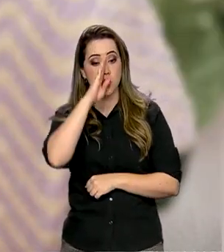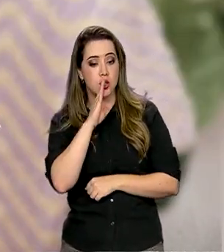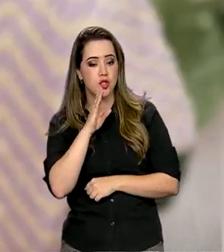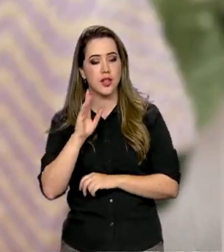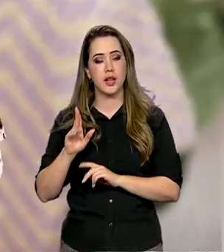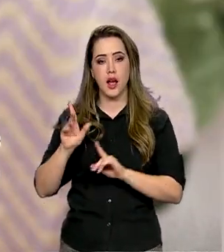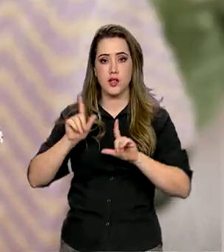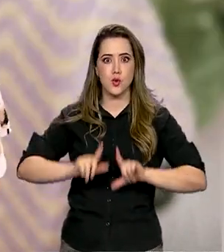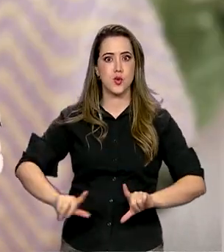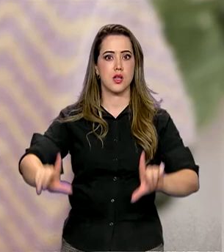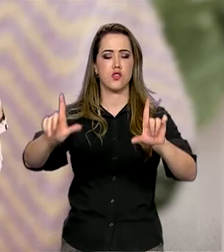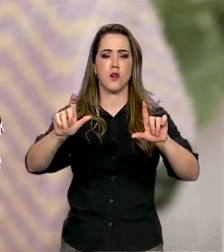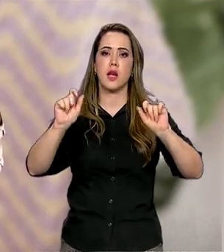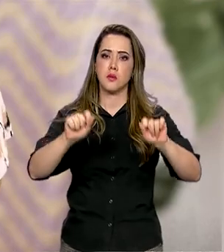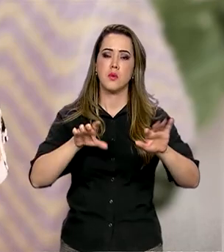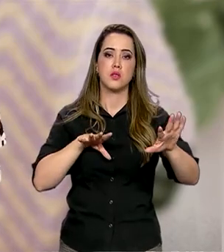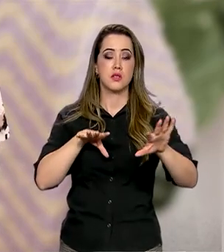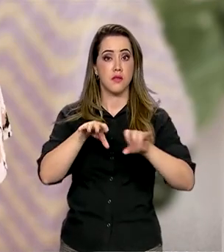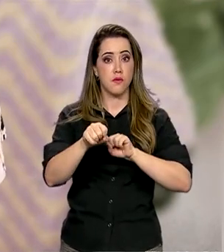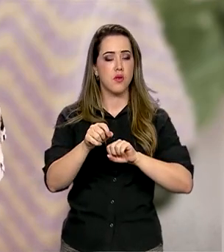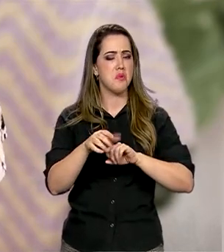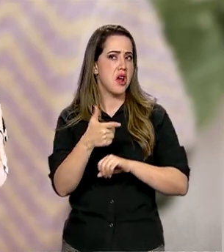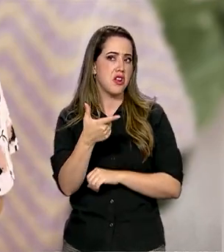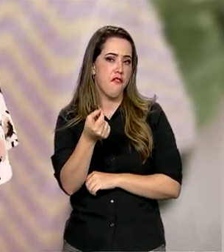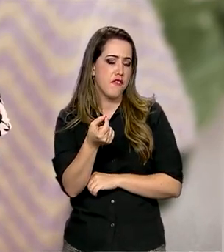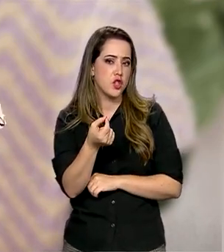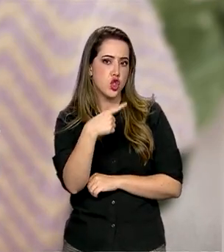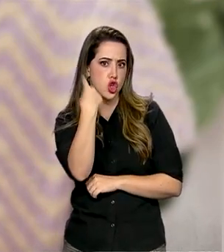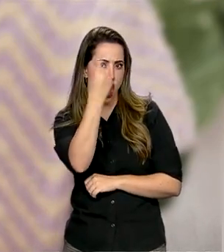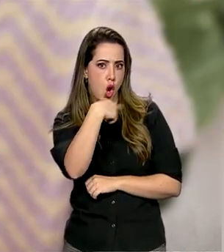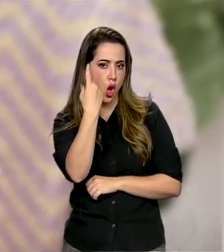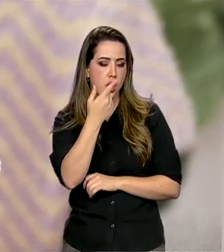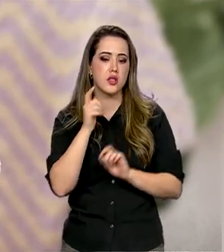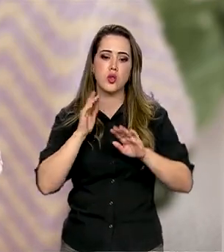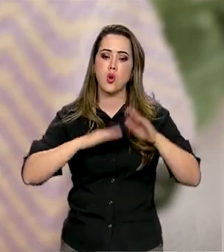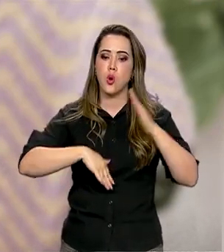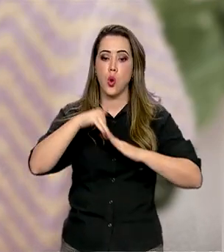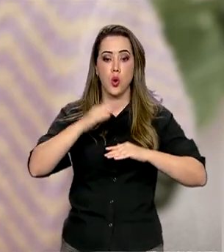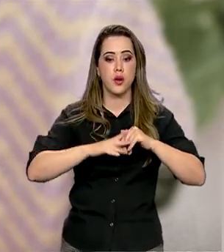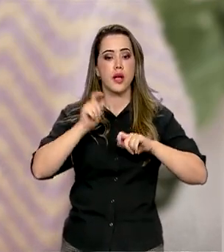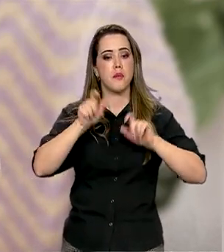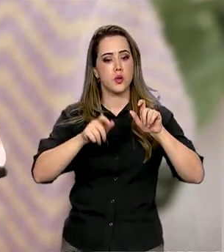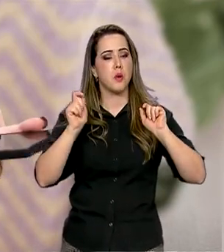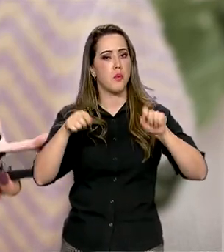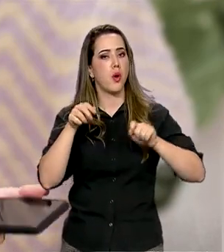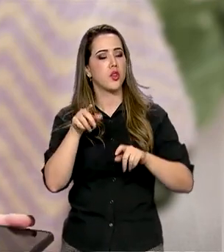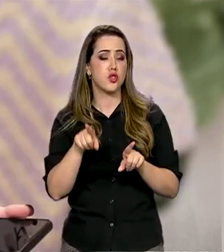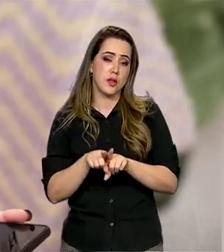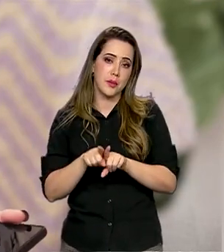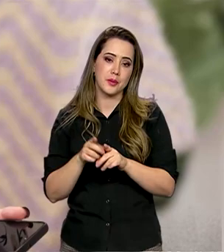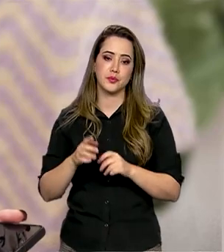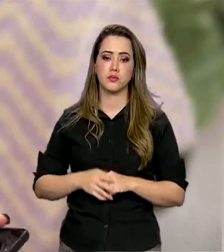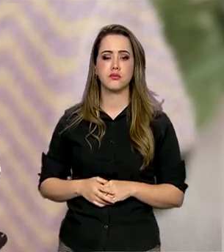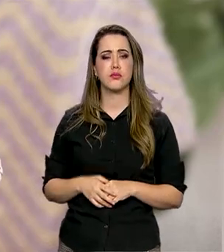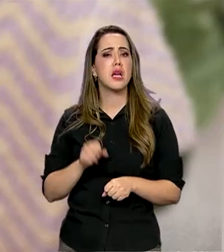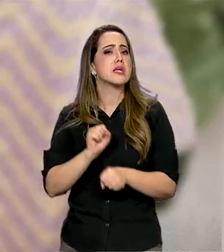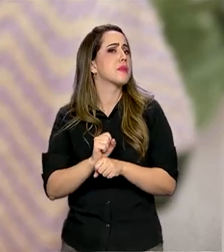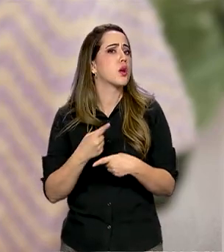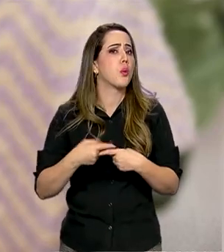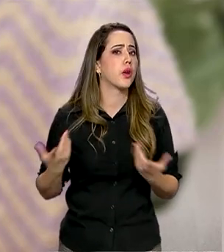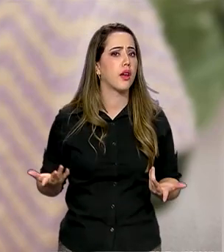certificado pode ser concluído em apenas 20 horas e qualquer pessoa pode se inscrever! Tá esperando o quê?